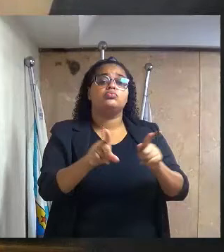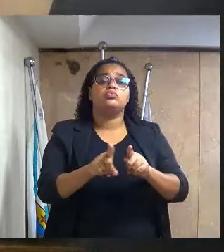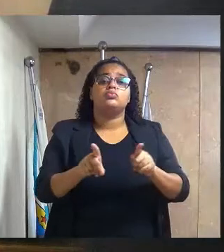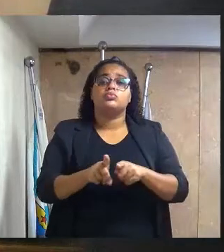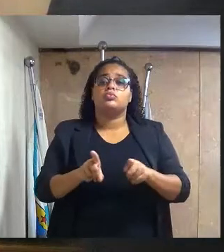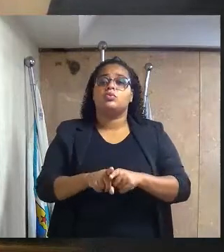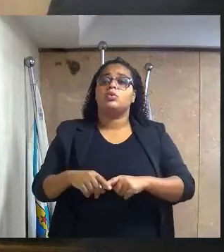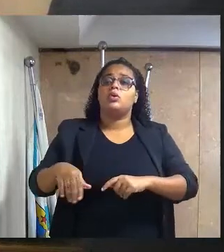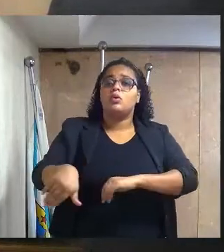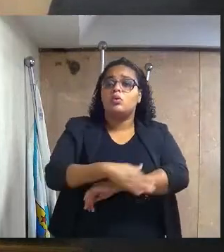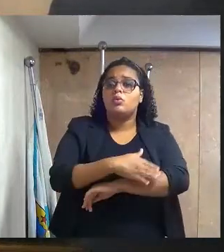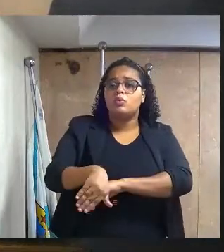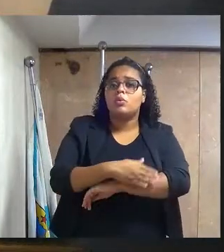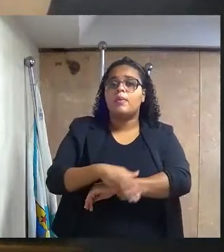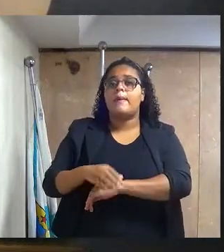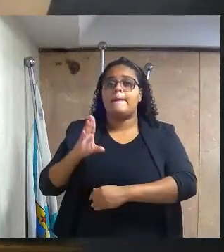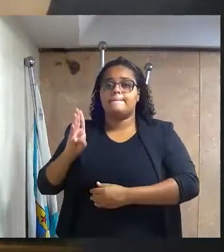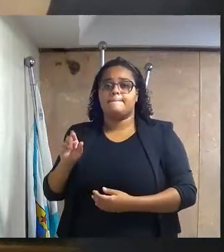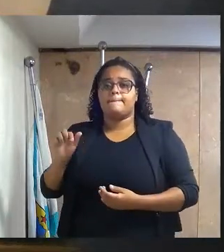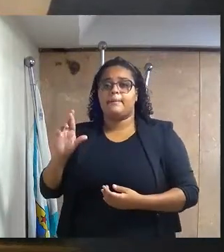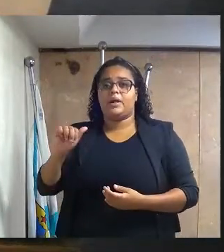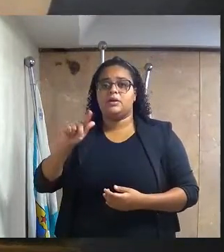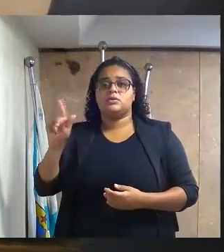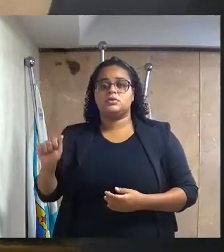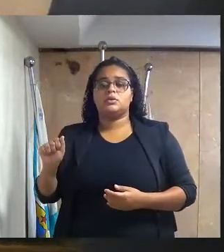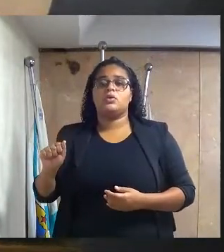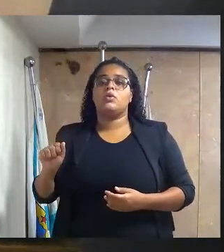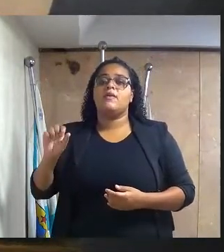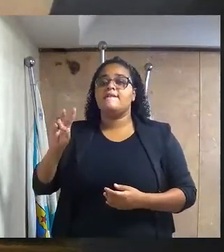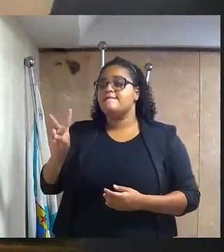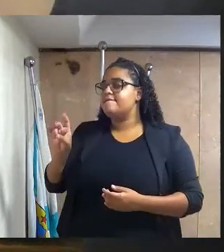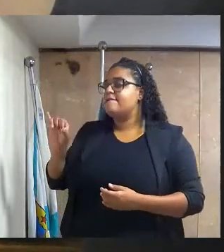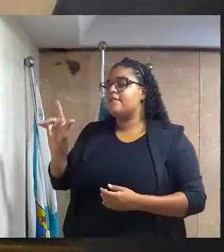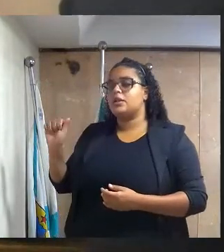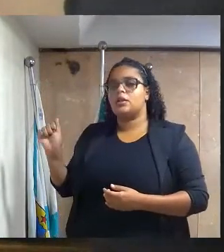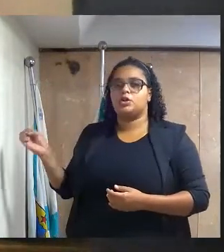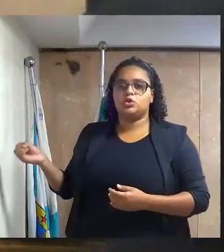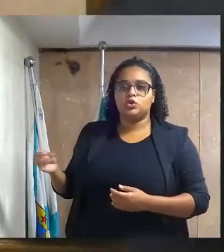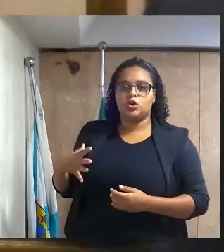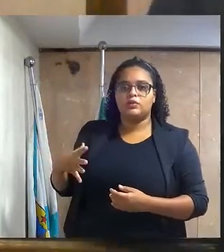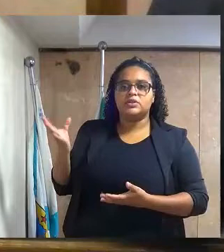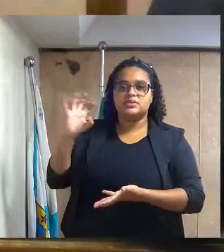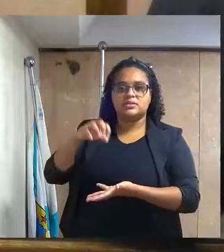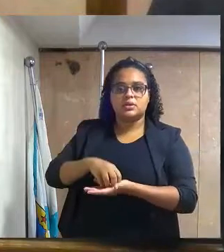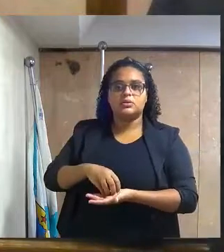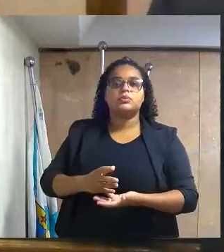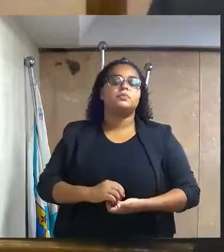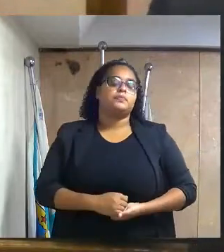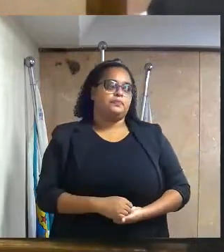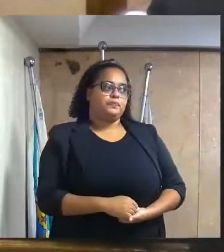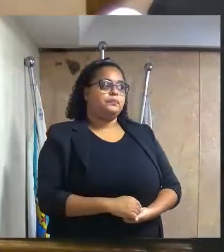existente ao longo da rua Brasil, Parque Vila Nova, centro deste município.